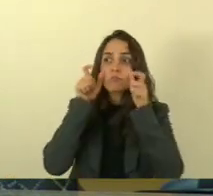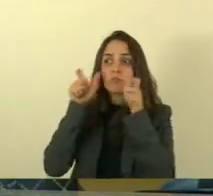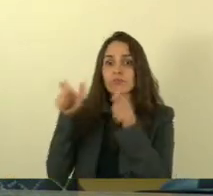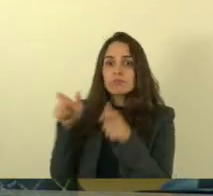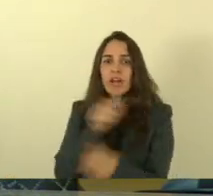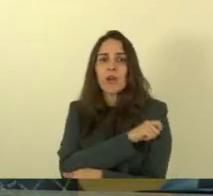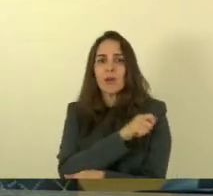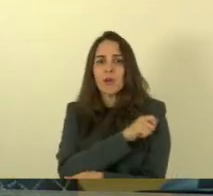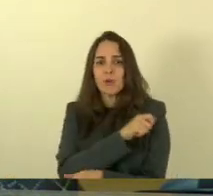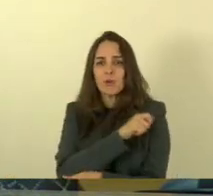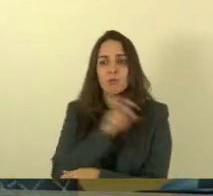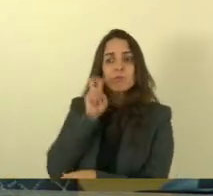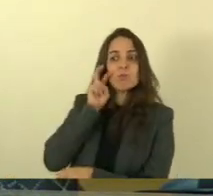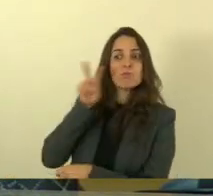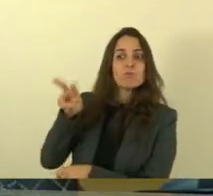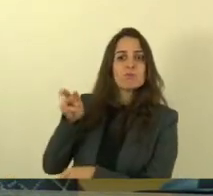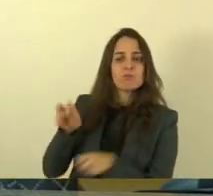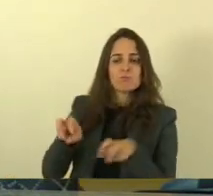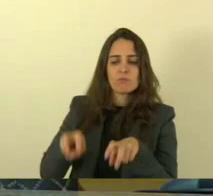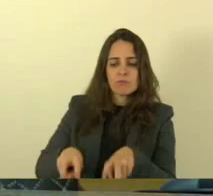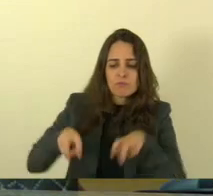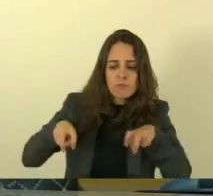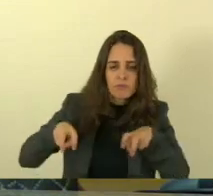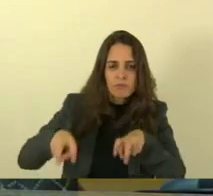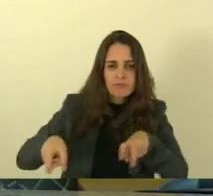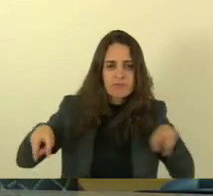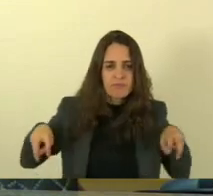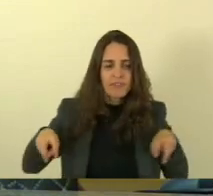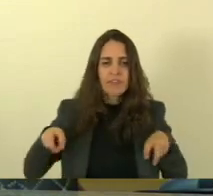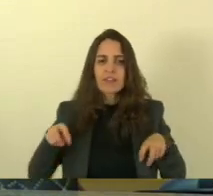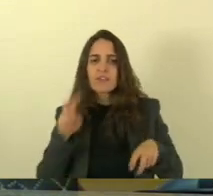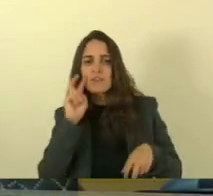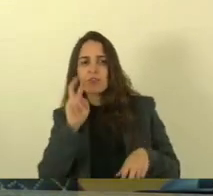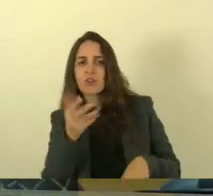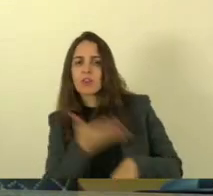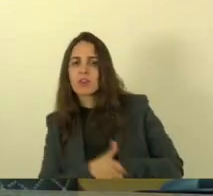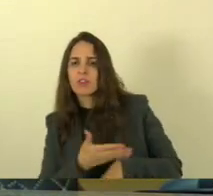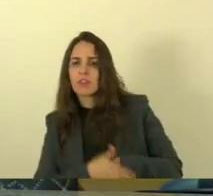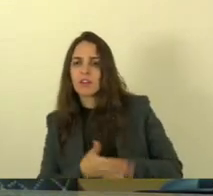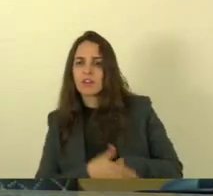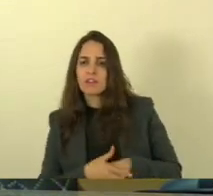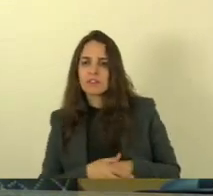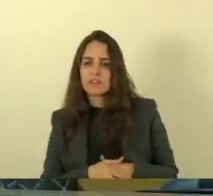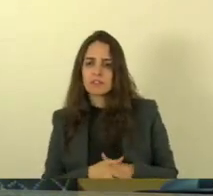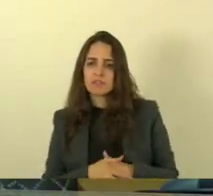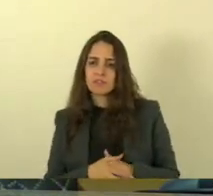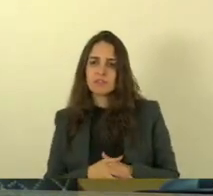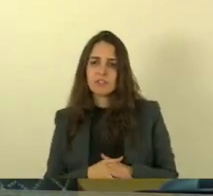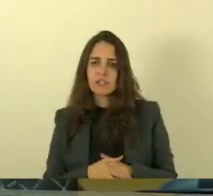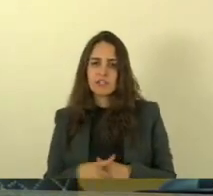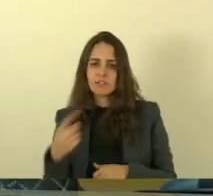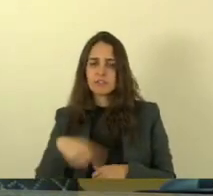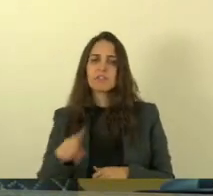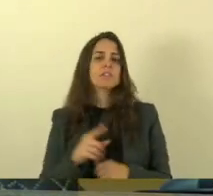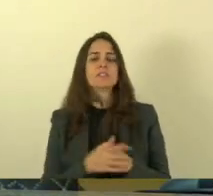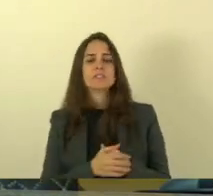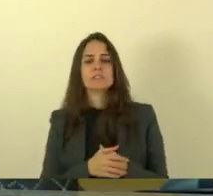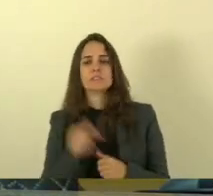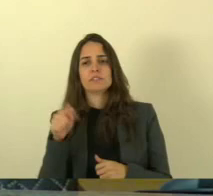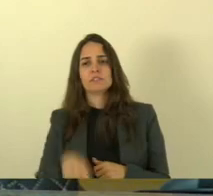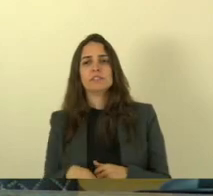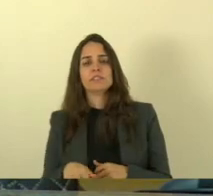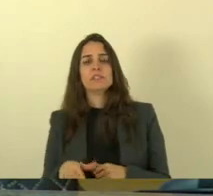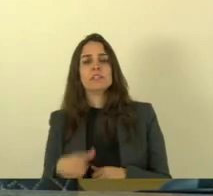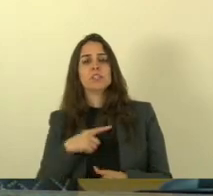alunos ali nas arquibancadas assistindo os treinos da Desportiva Ferroviária aqui no nosso estado foram revelados grandes